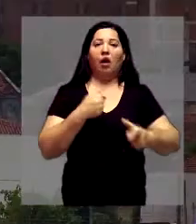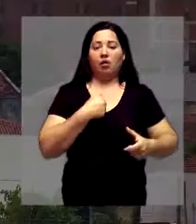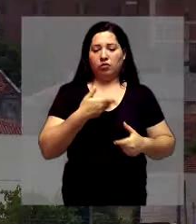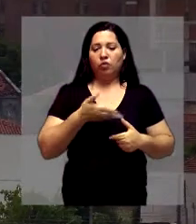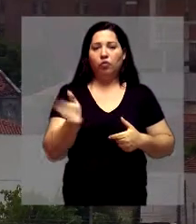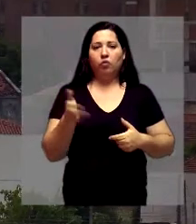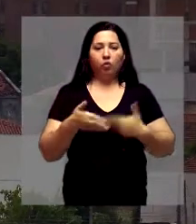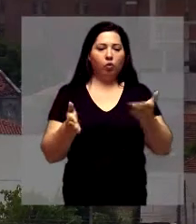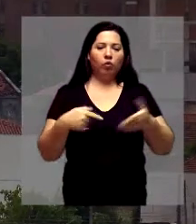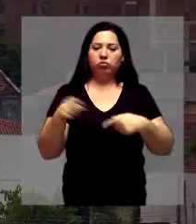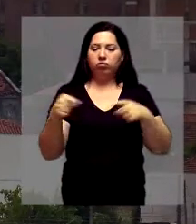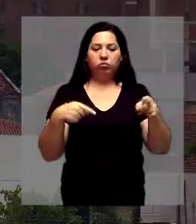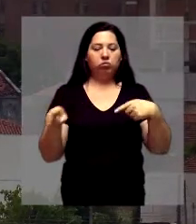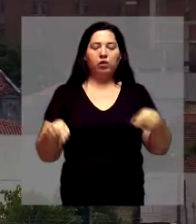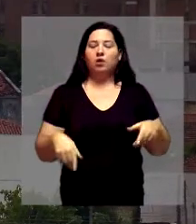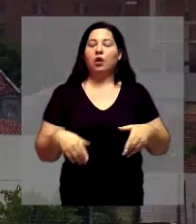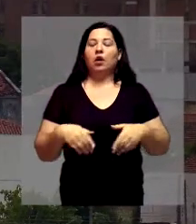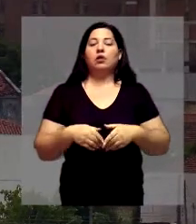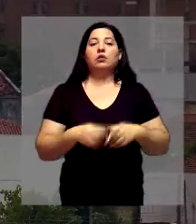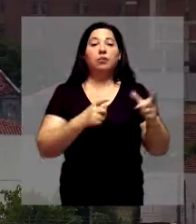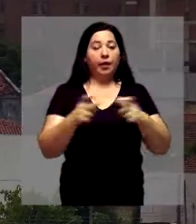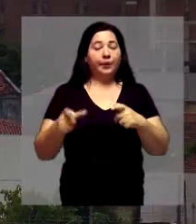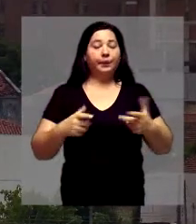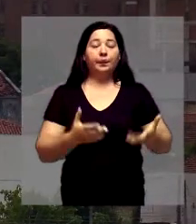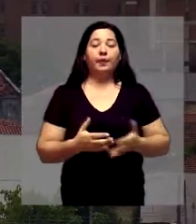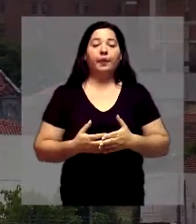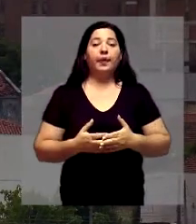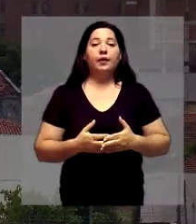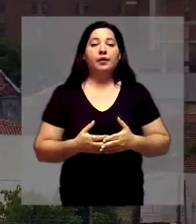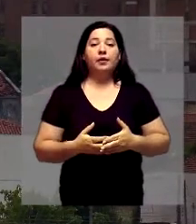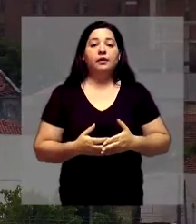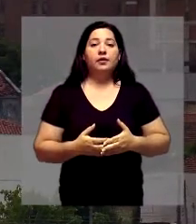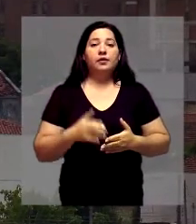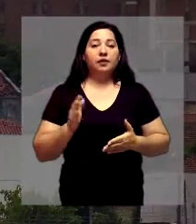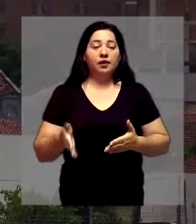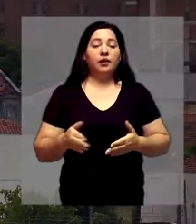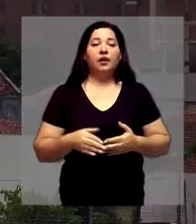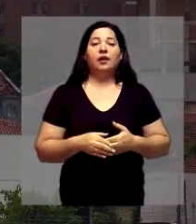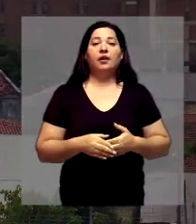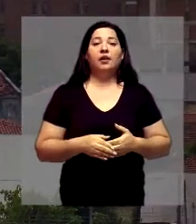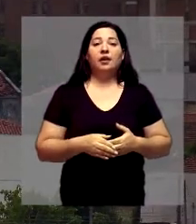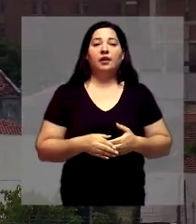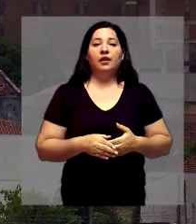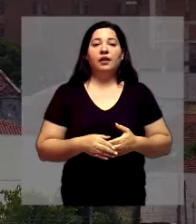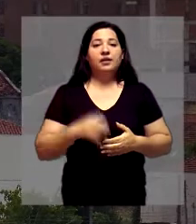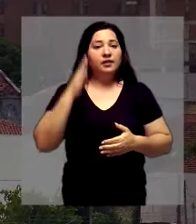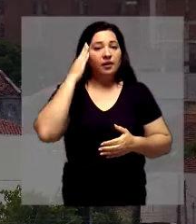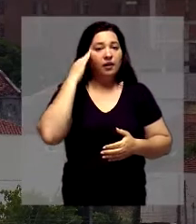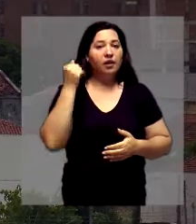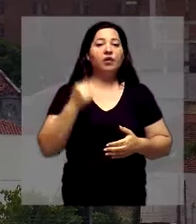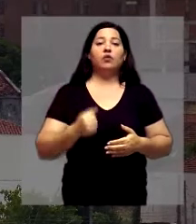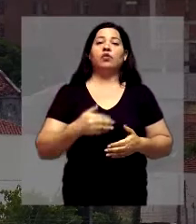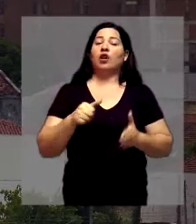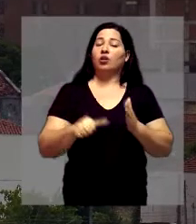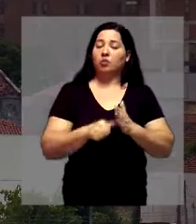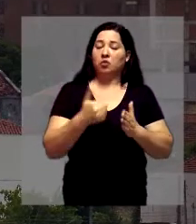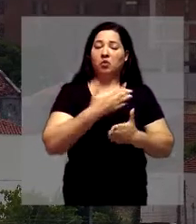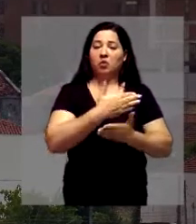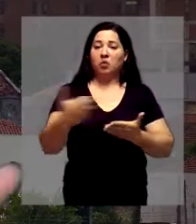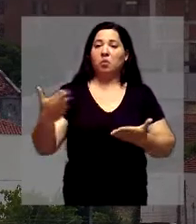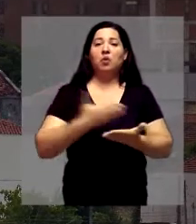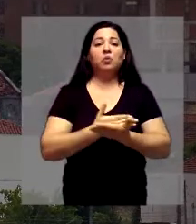eu já tenho, assim, mais ou menos pontuado aquilo que eu já vou estar correndo atrás num primeiro momento. Alguns requerimentos que já